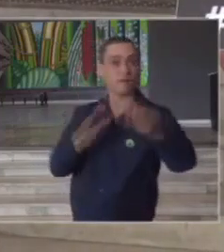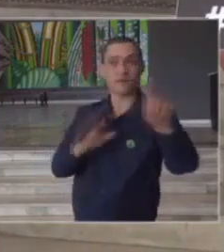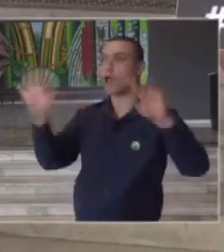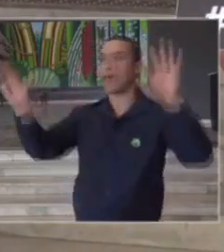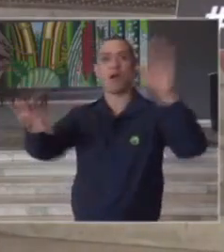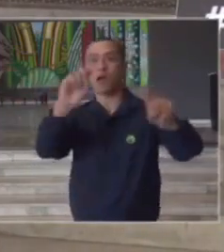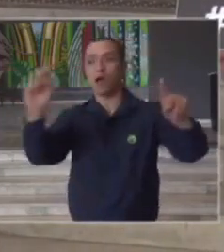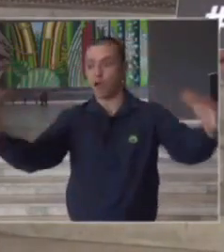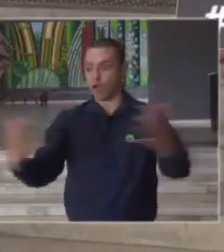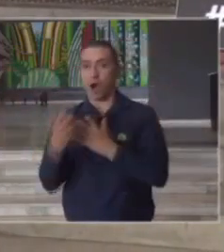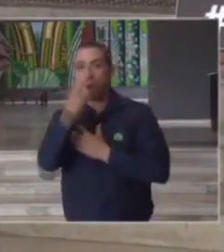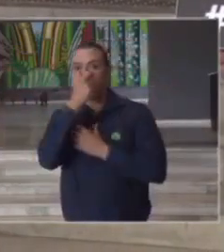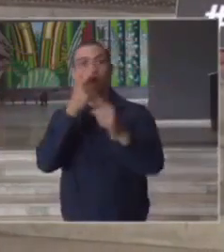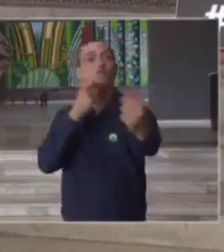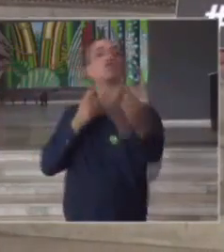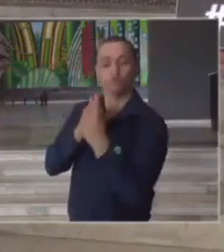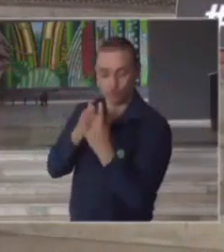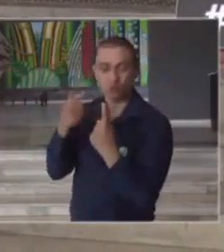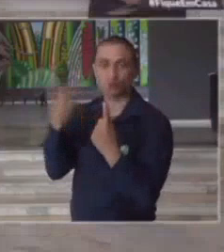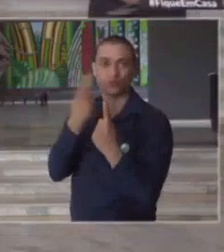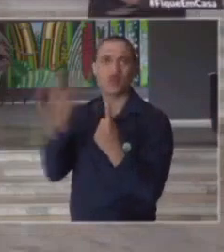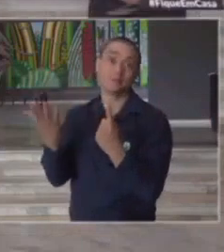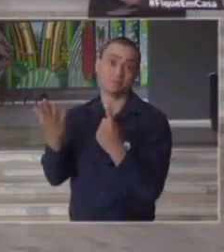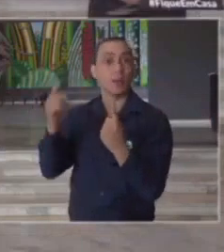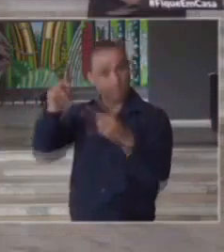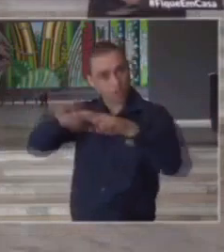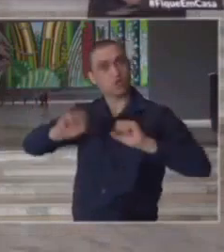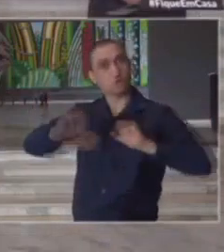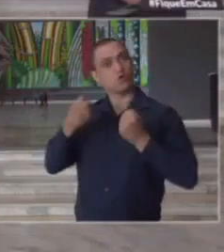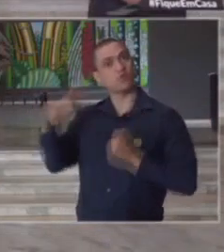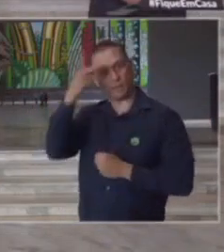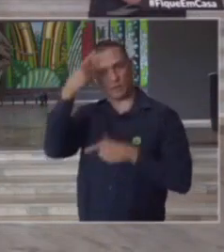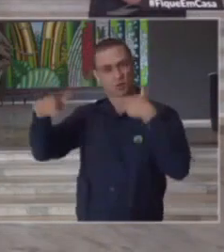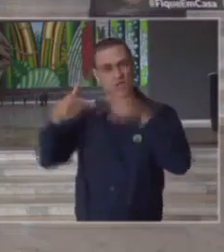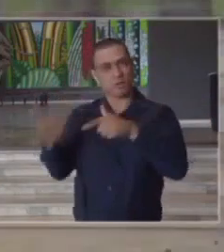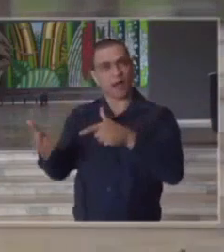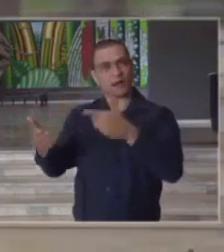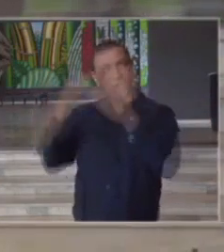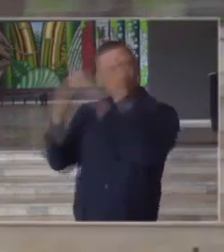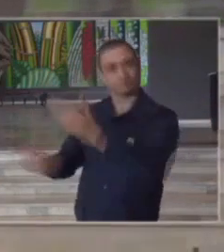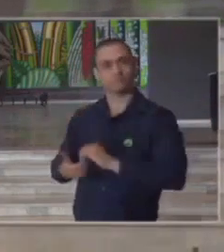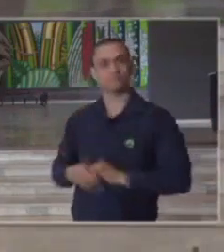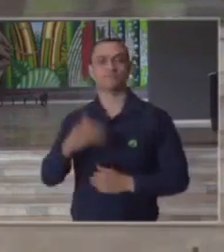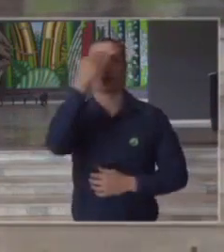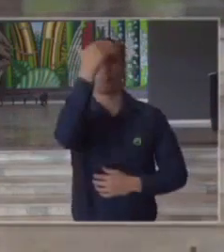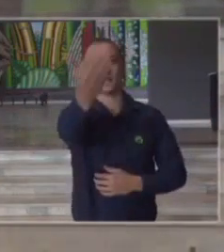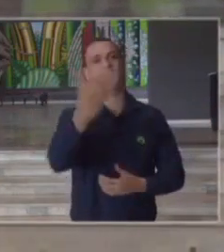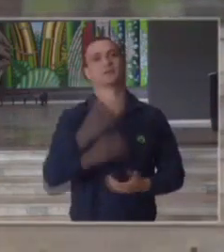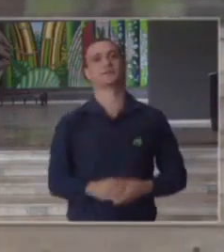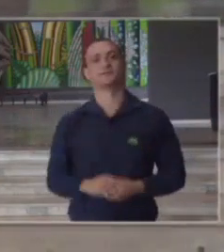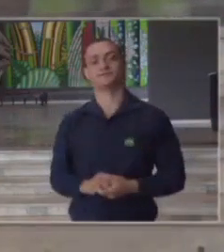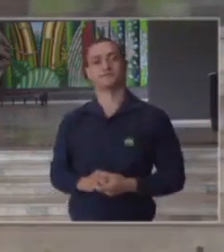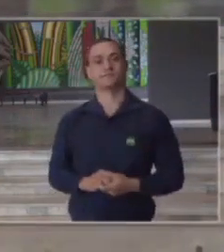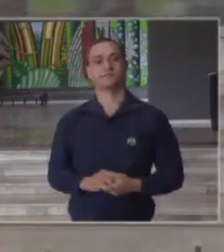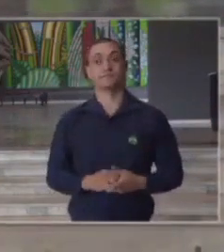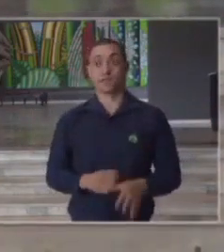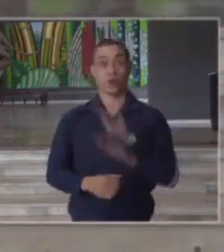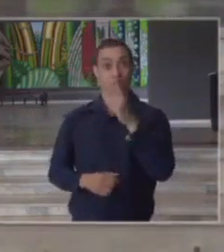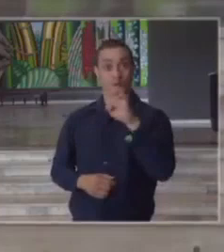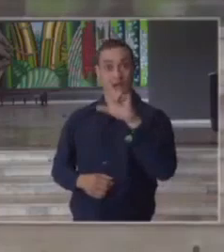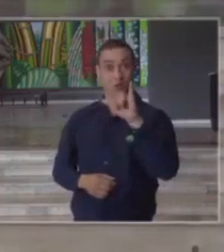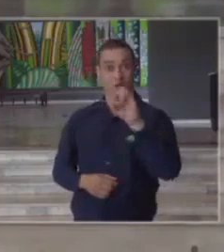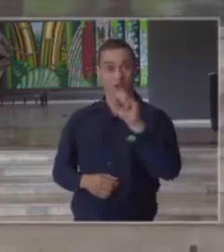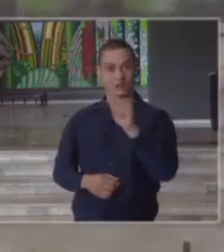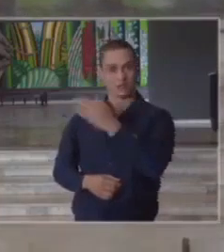das pessoas que estão na linha de frente obrigado obrigado doutora Heloísa Bonfá e ratificando